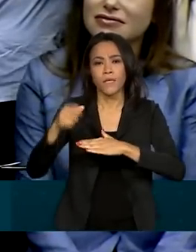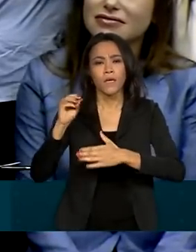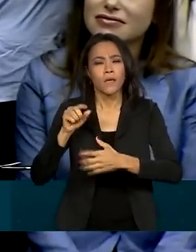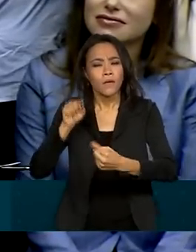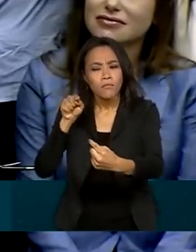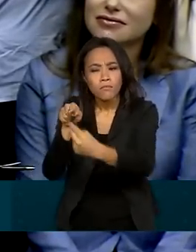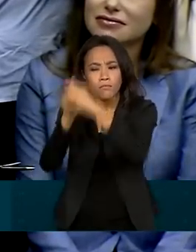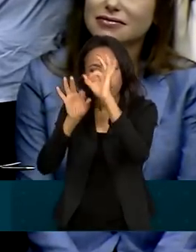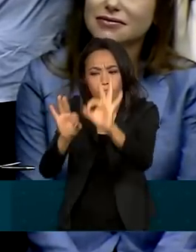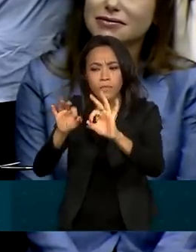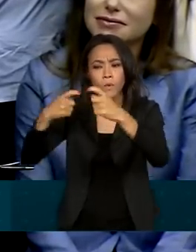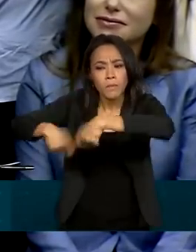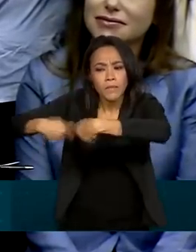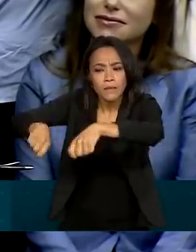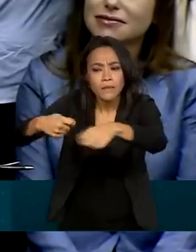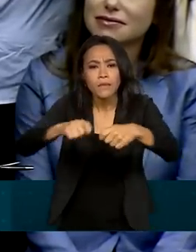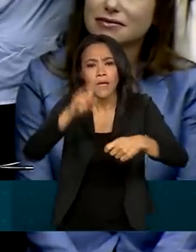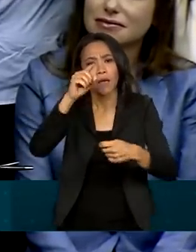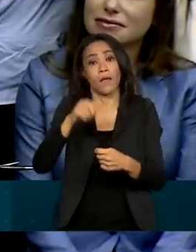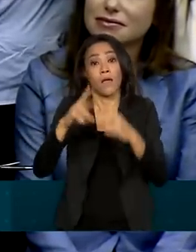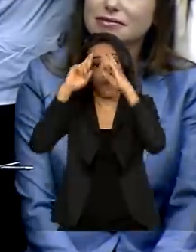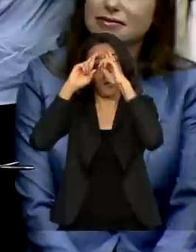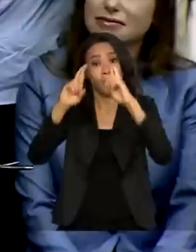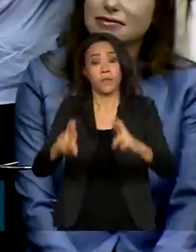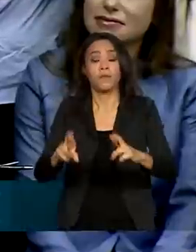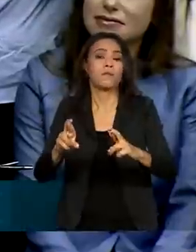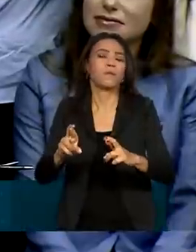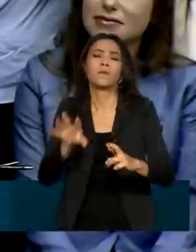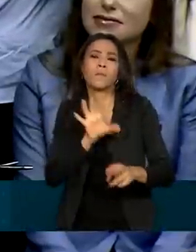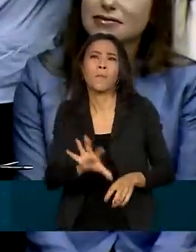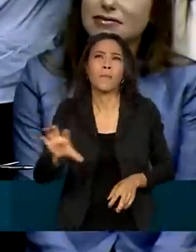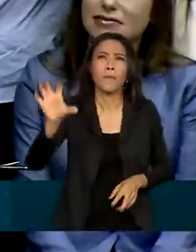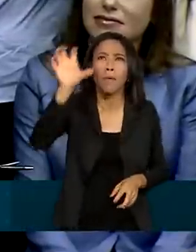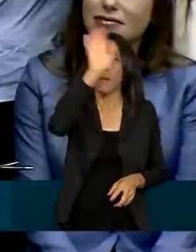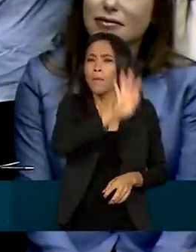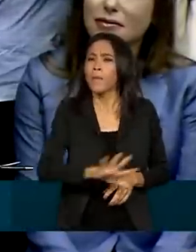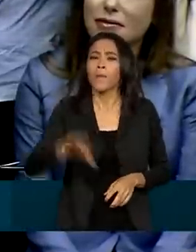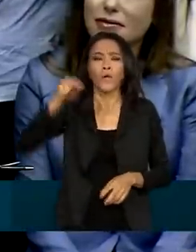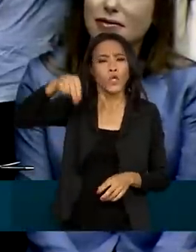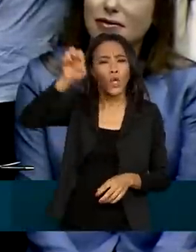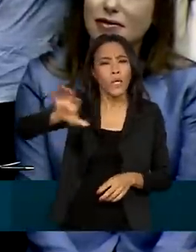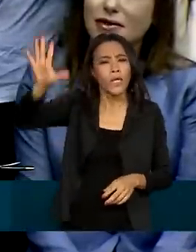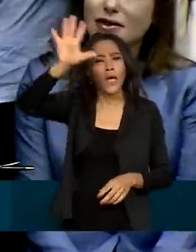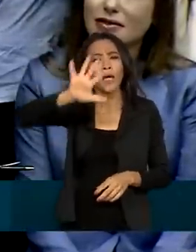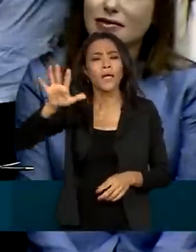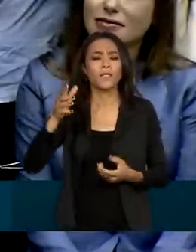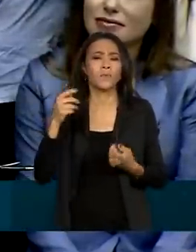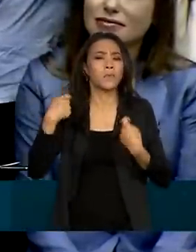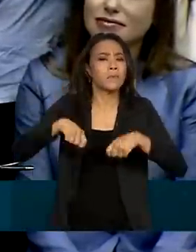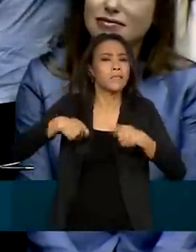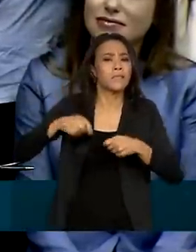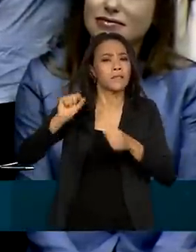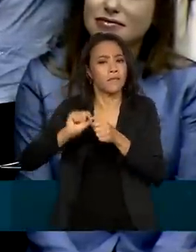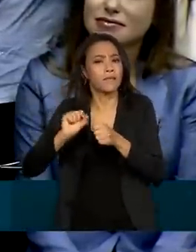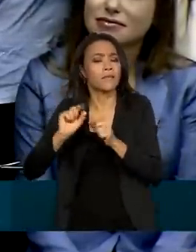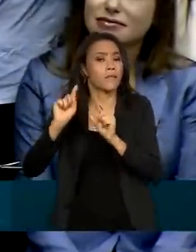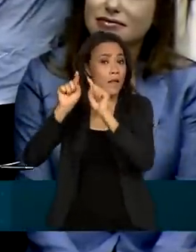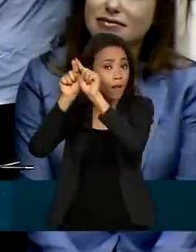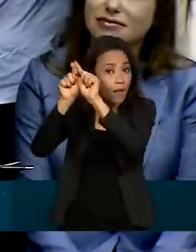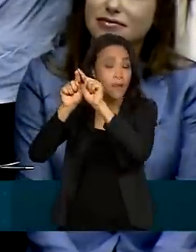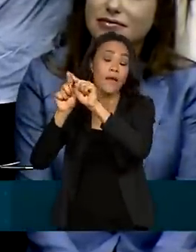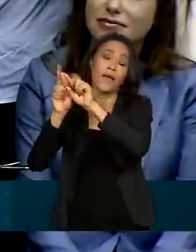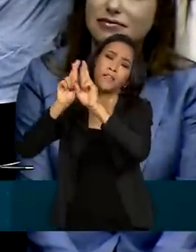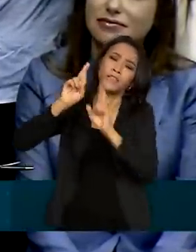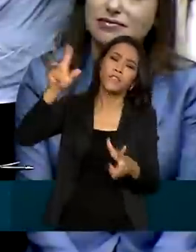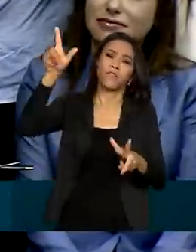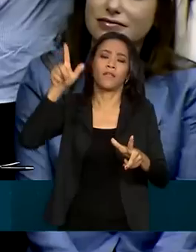realidades e até mesmo biomas de cada região. O que é preciso ser feito no Nordeste, do meu líder Isnaldo, é diferente do que se precisa